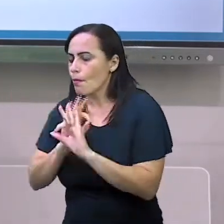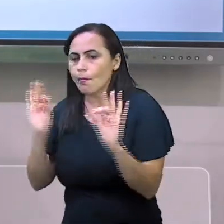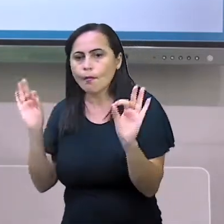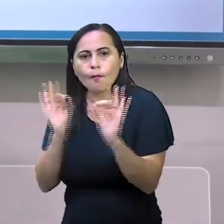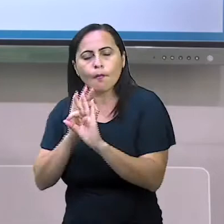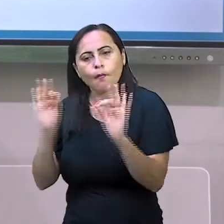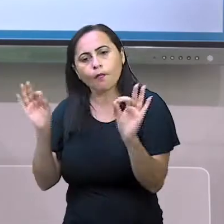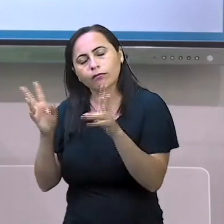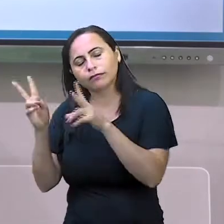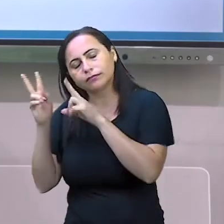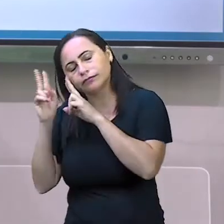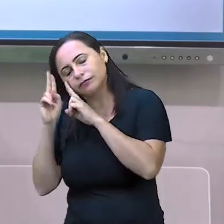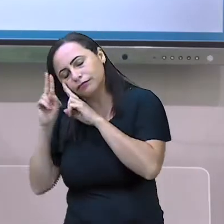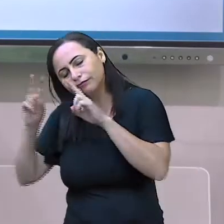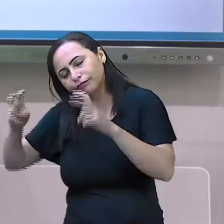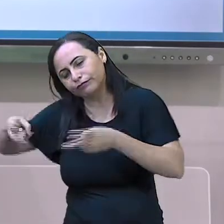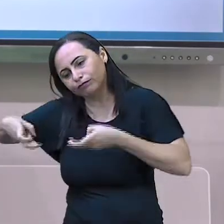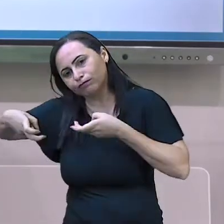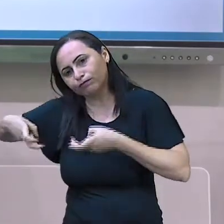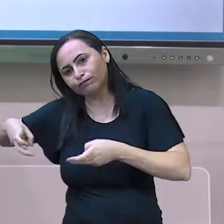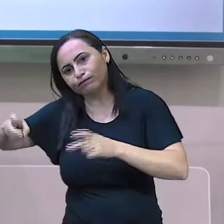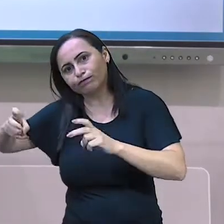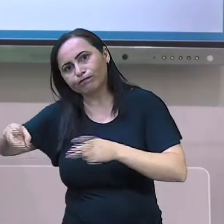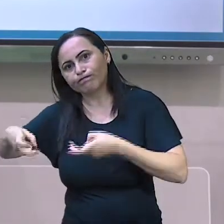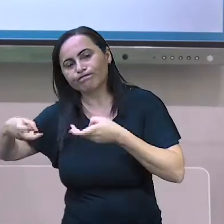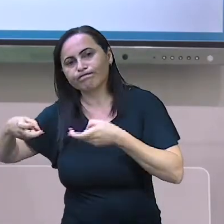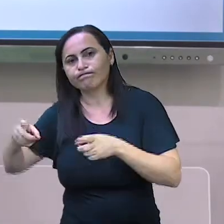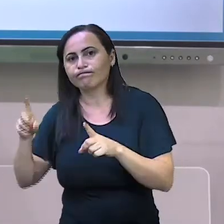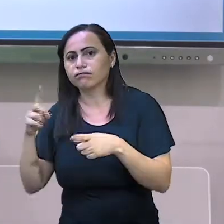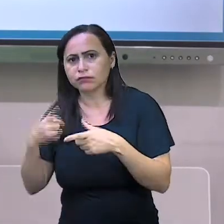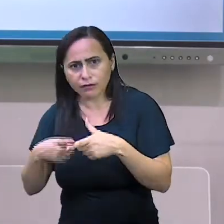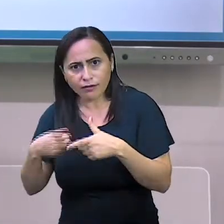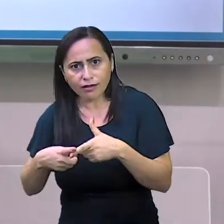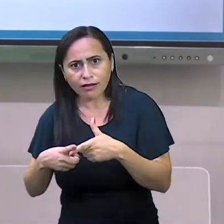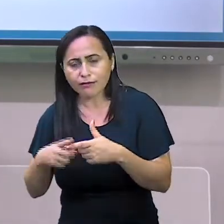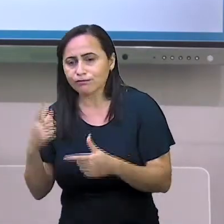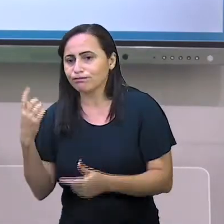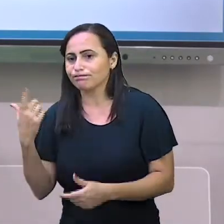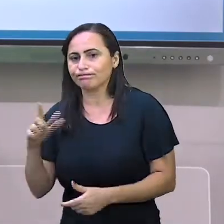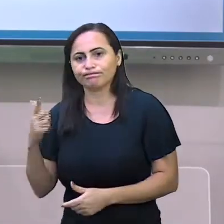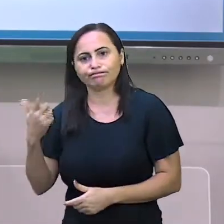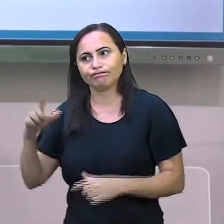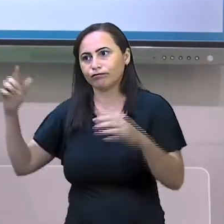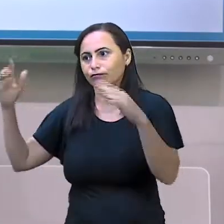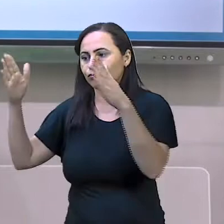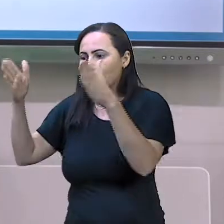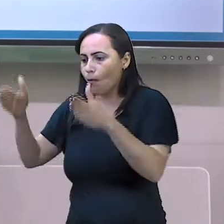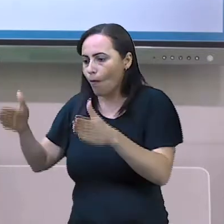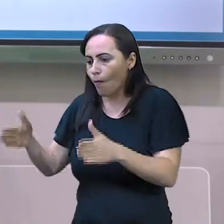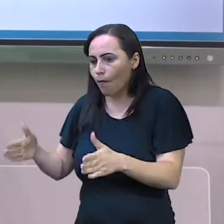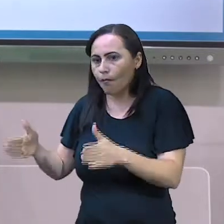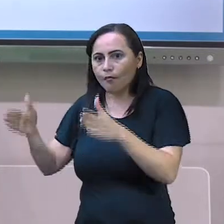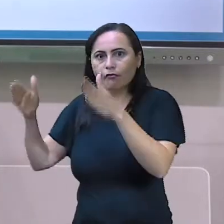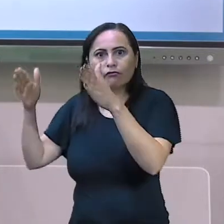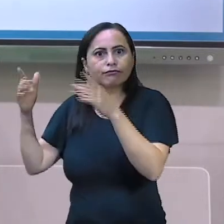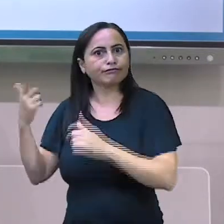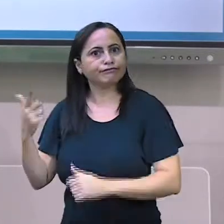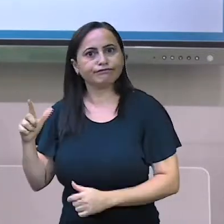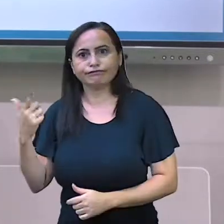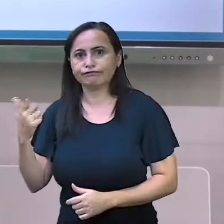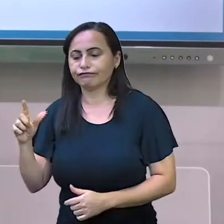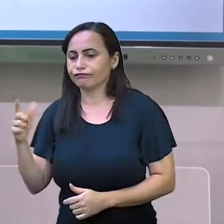dominar rede. Porque na casa não tinha parede. Ninguém podia